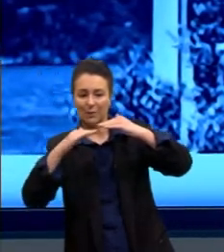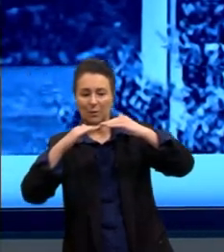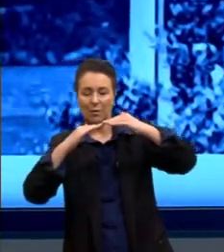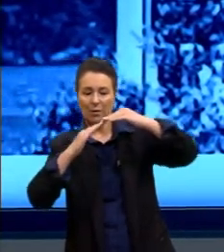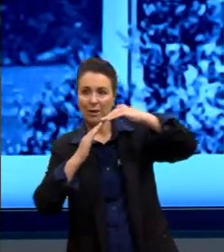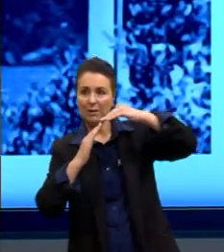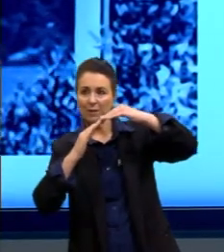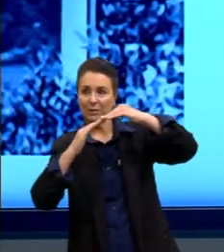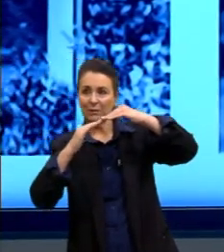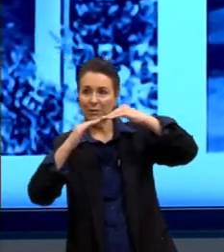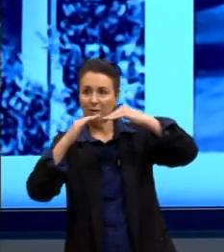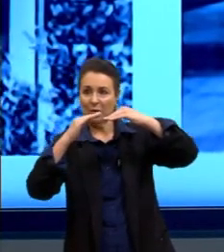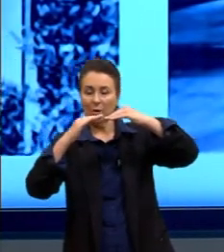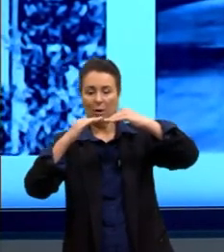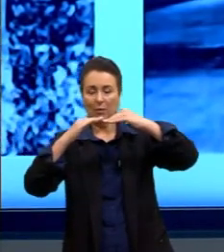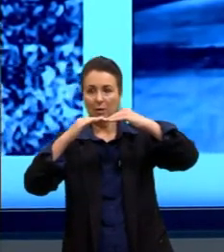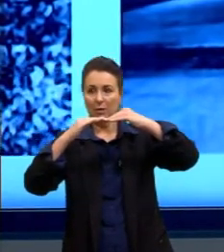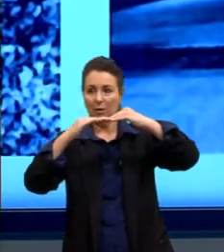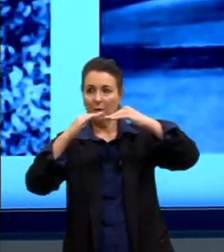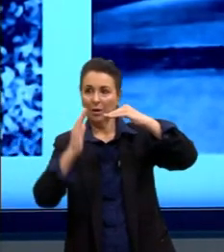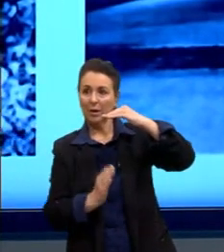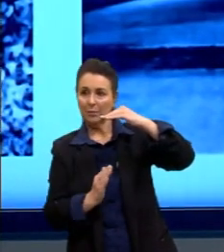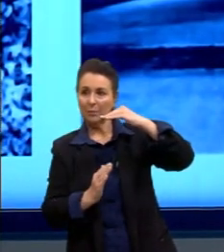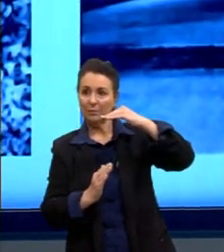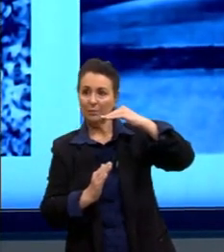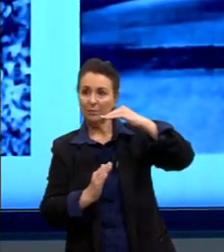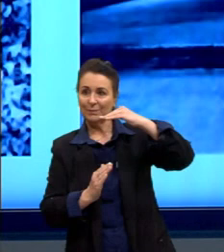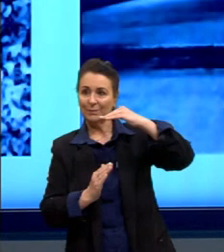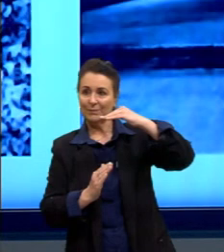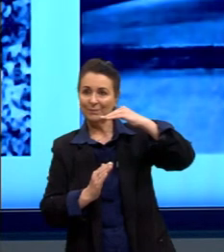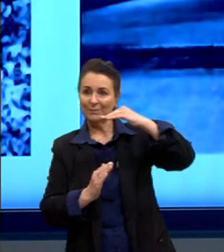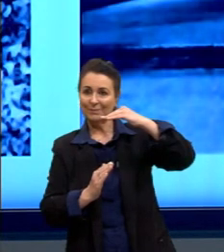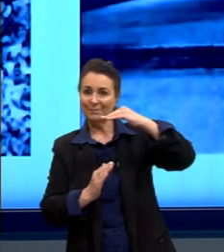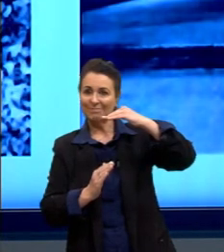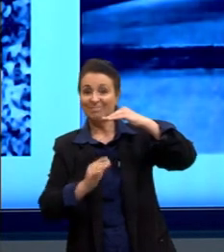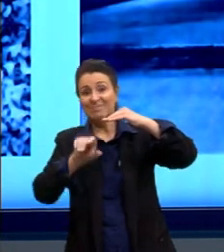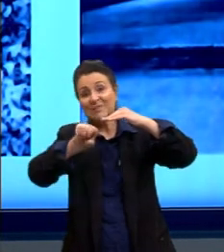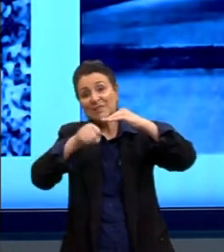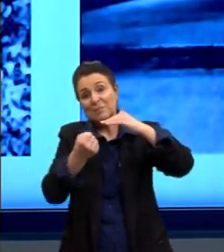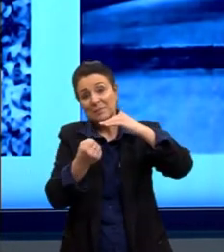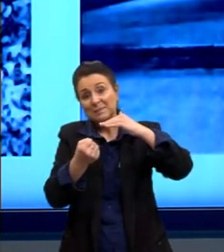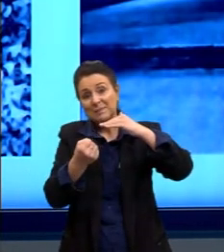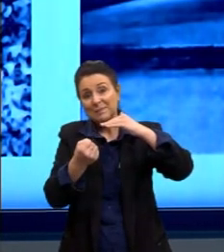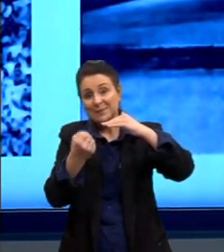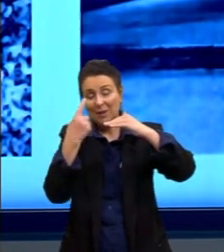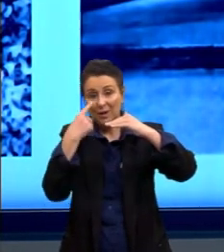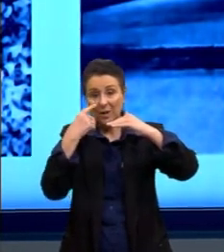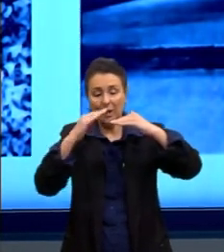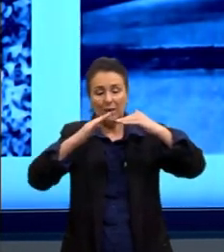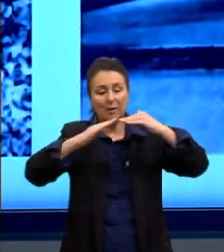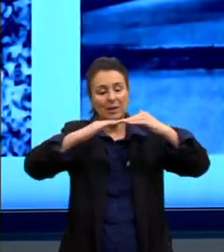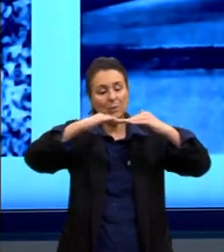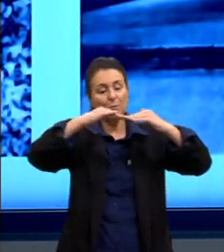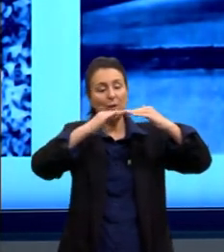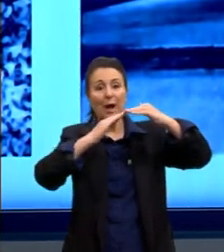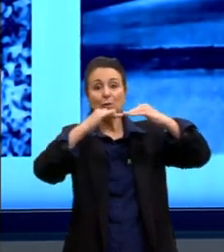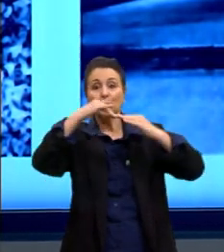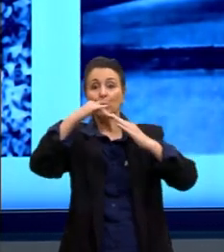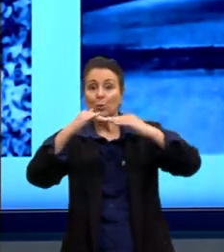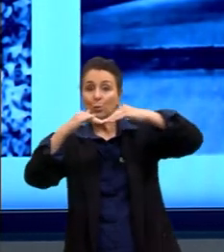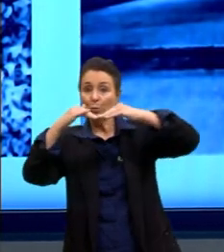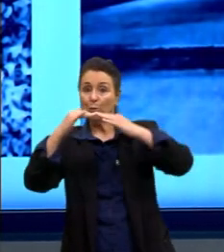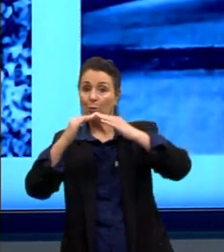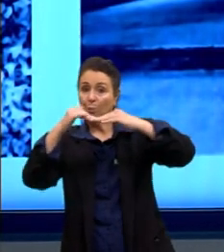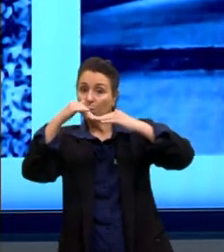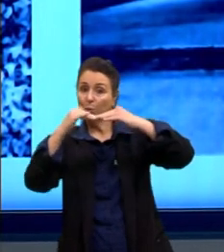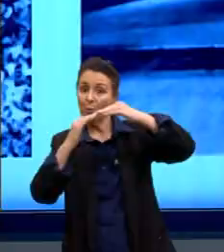Aqui ela estava tortinha e aqui no final na última imagem ela quebrou já tem uma foto dela quebrada. Então, ela foi destruída